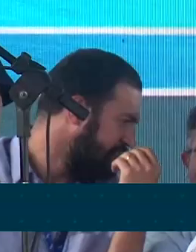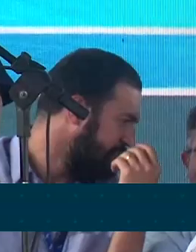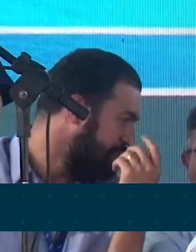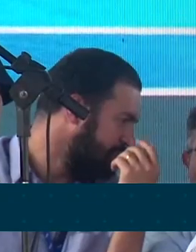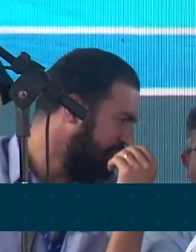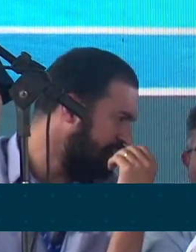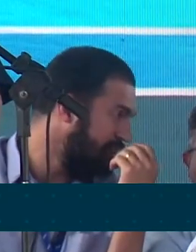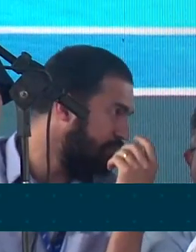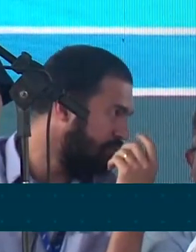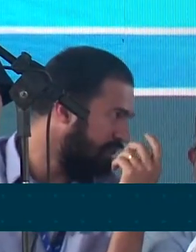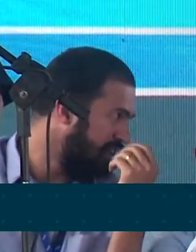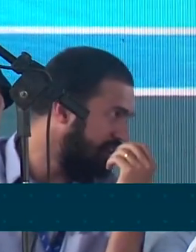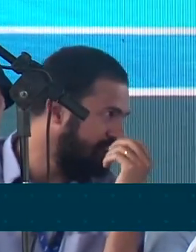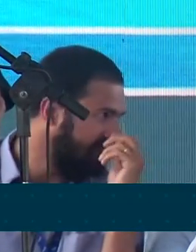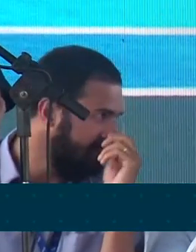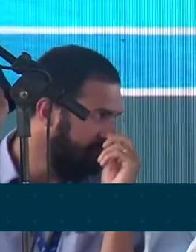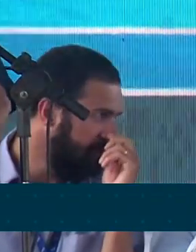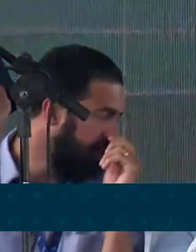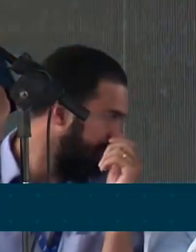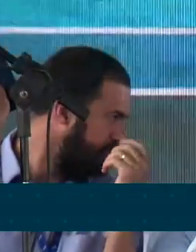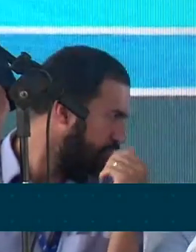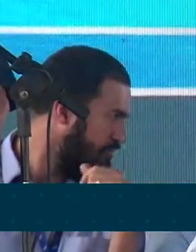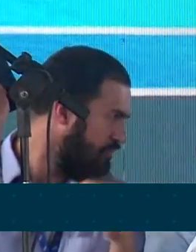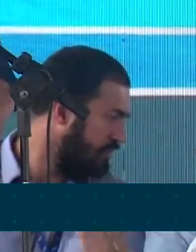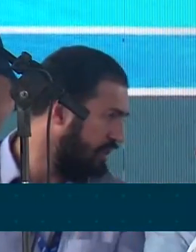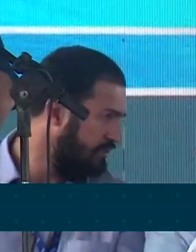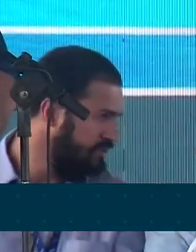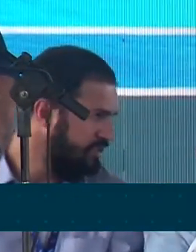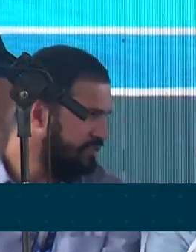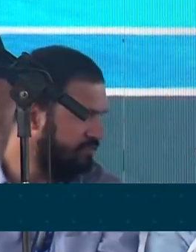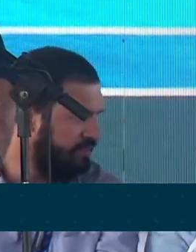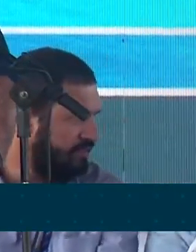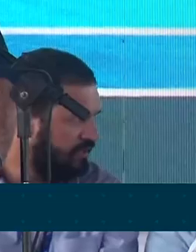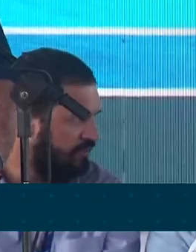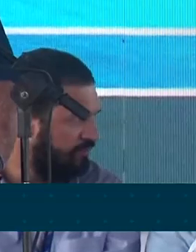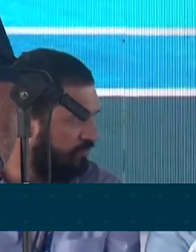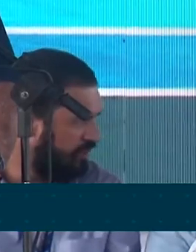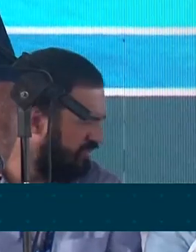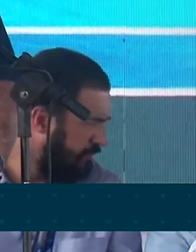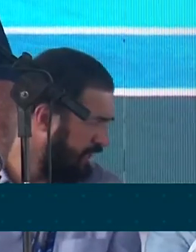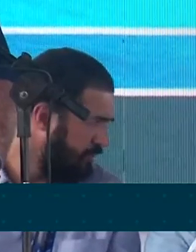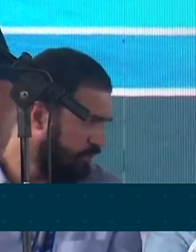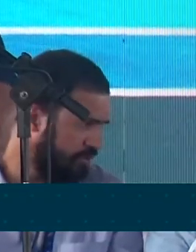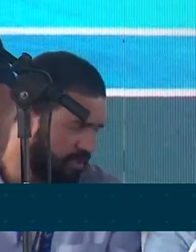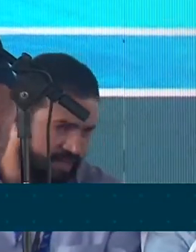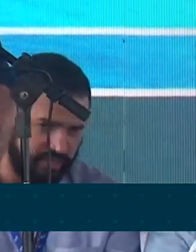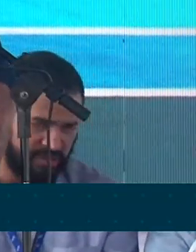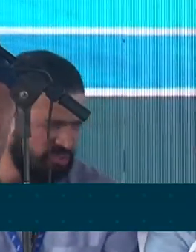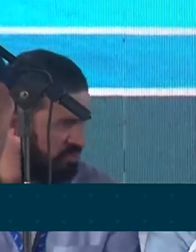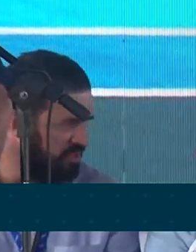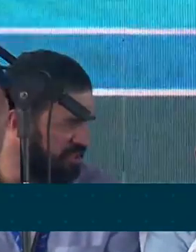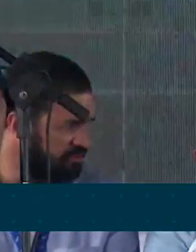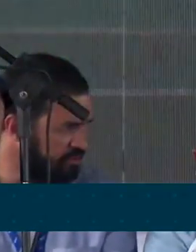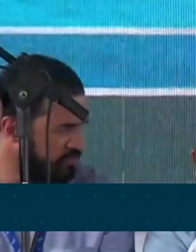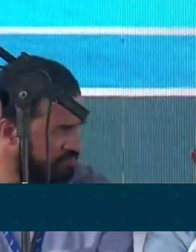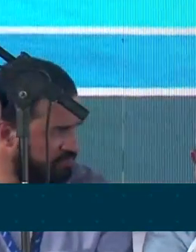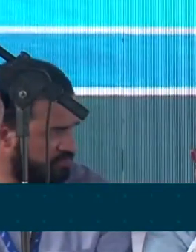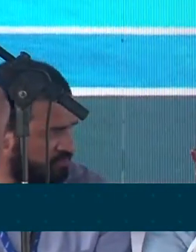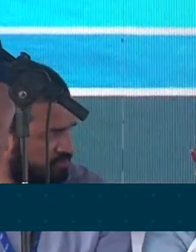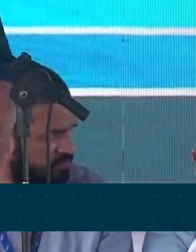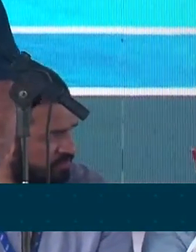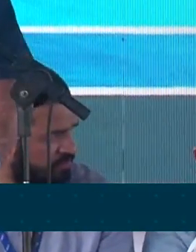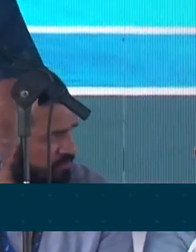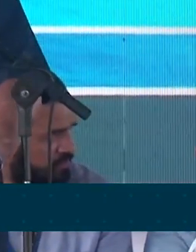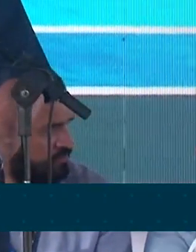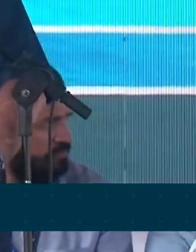de 750 mil caminhoneiros receberão uma ajuda para compensar o aumento do